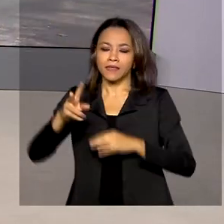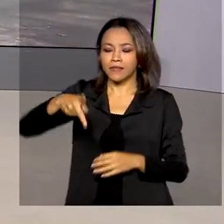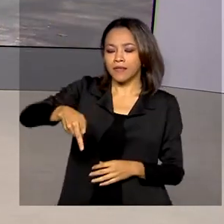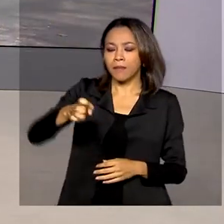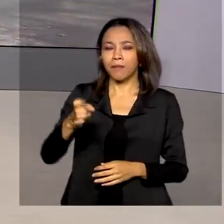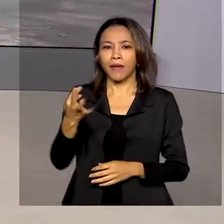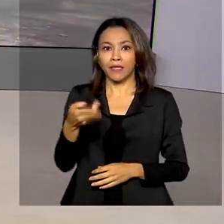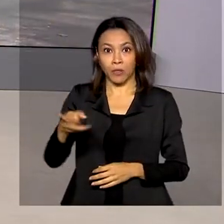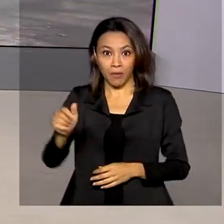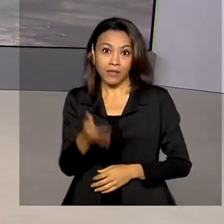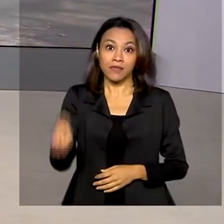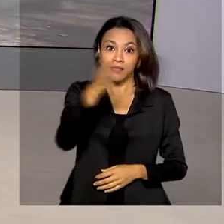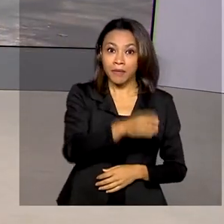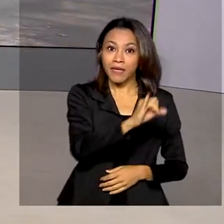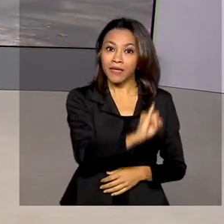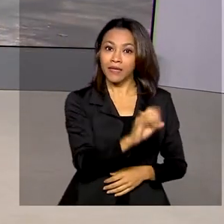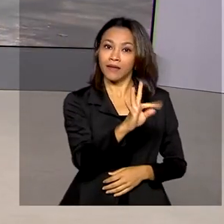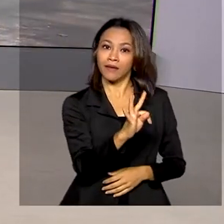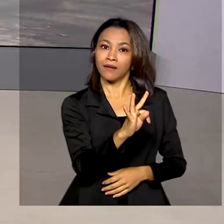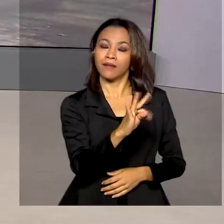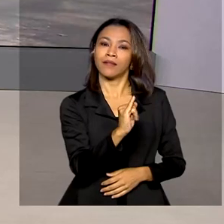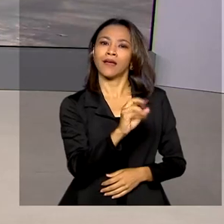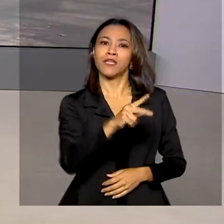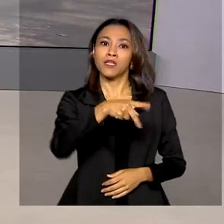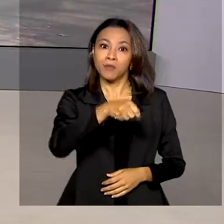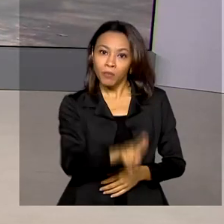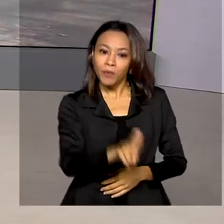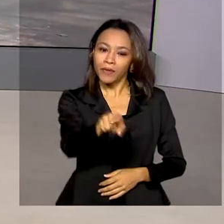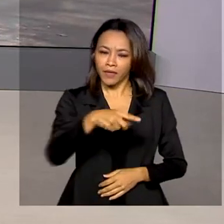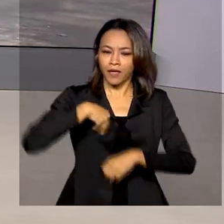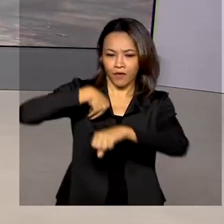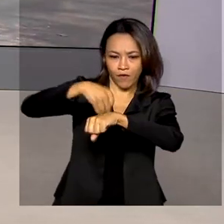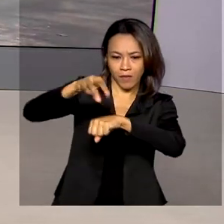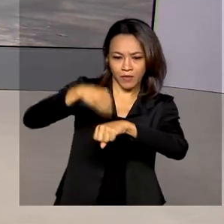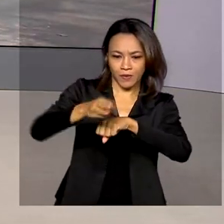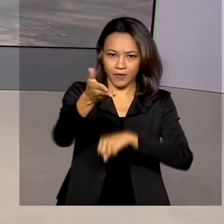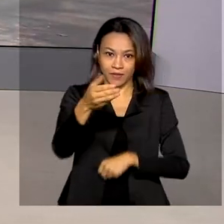Petrobras no Rio de Janeiro e traz mais informações pra gente. Oi Tiago, bom dia.